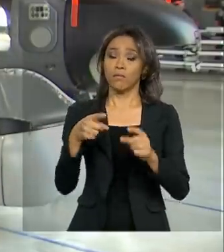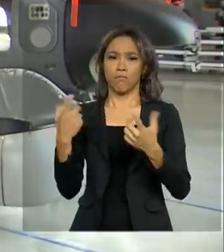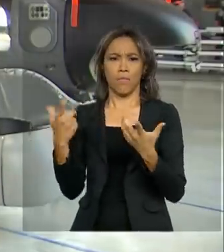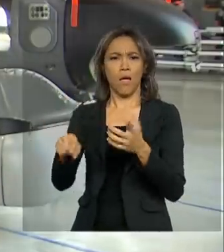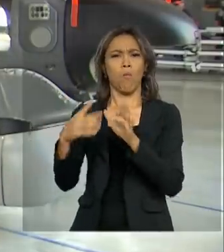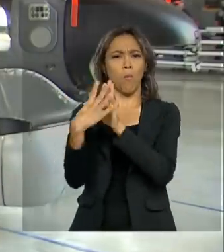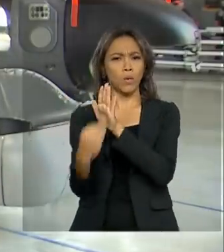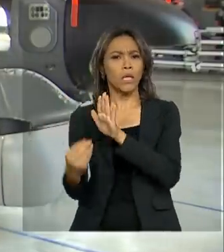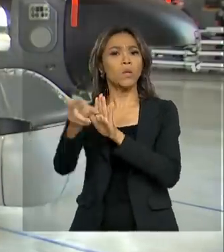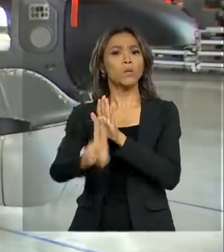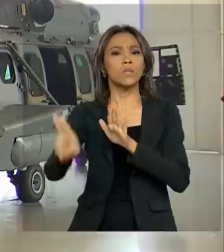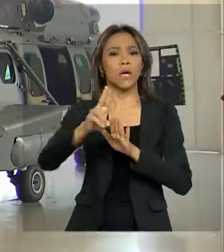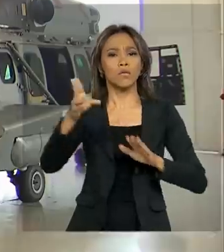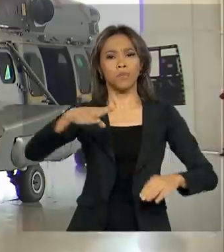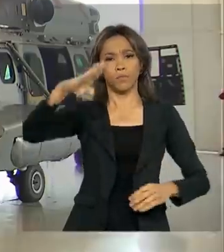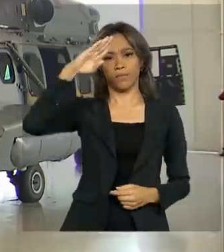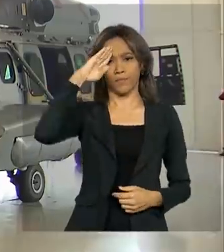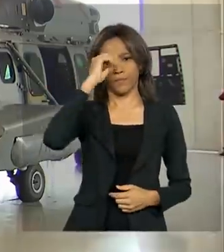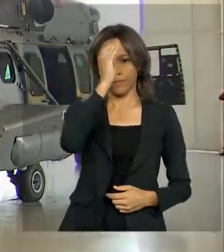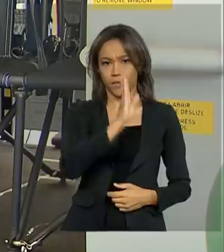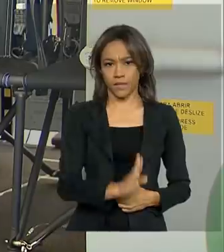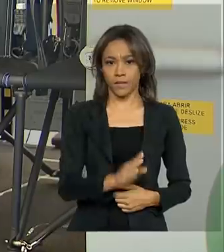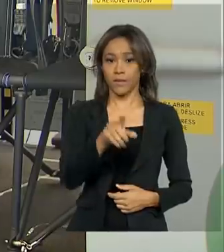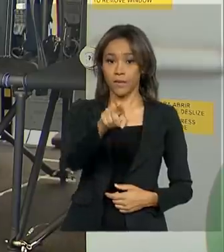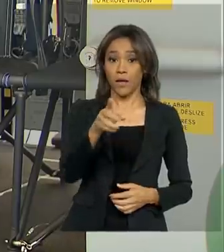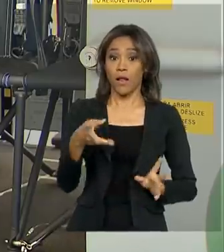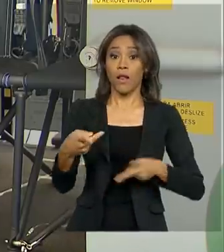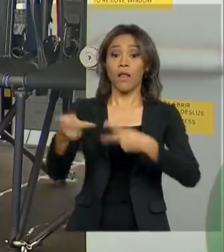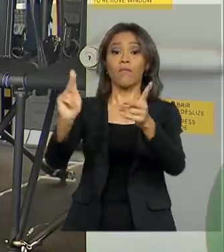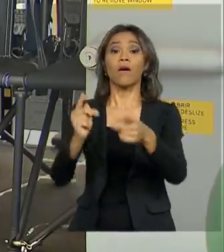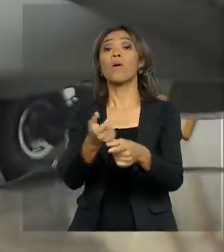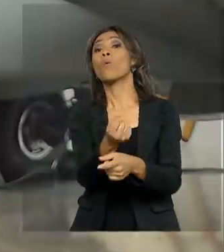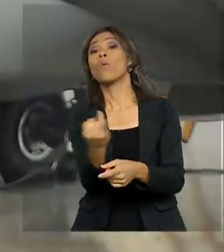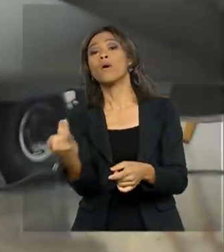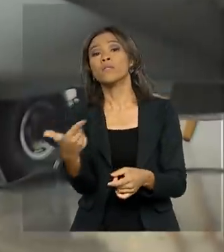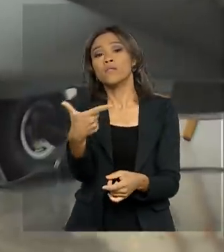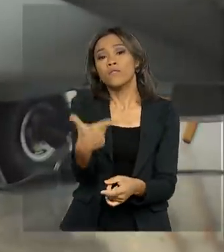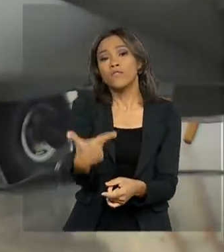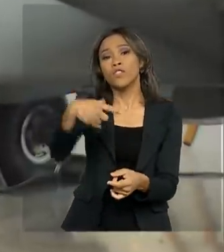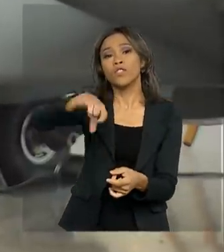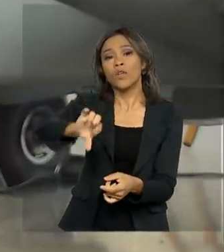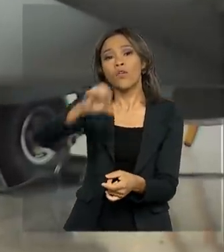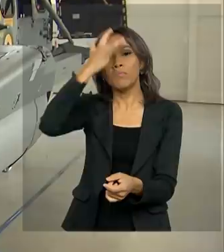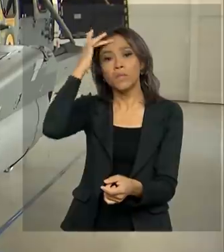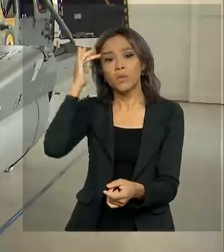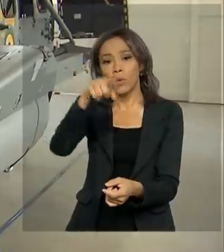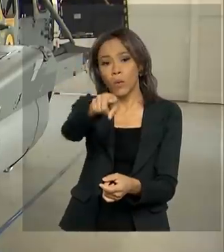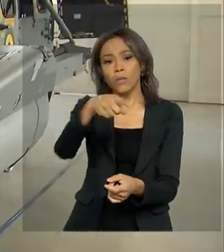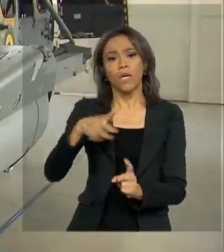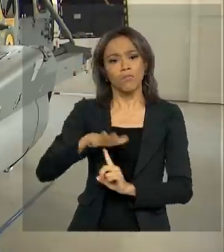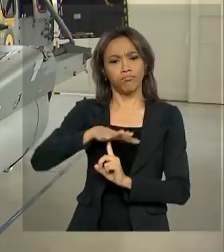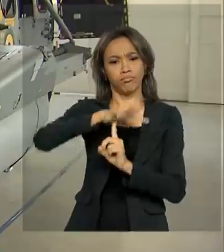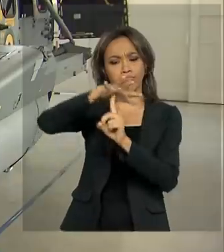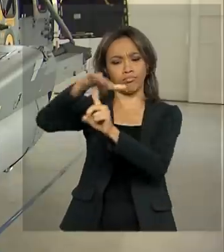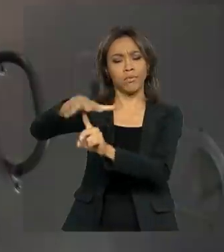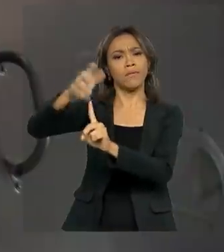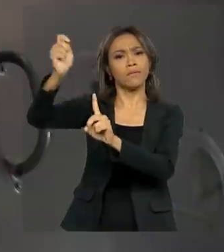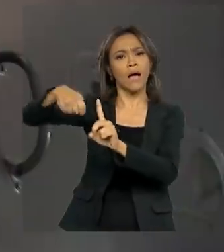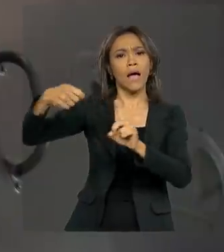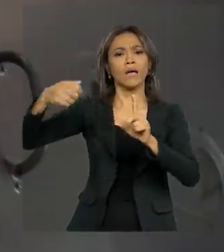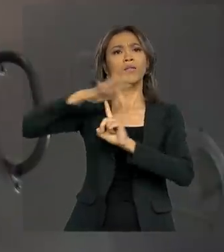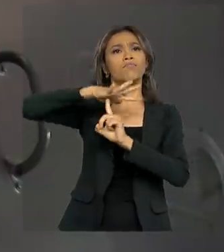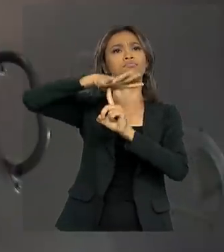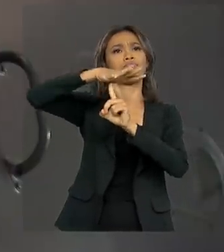modelo usado pelas Forças Armadas. Com capacidade de levar até 29 tripulantes, esse helicóptero pode ser reabastecido no ar,